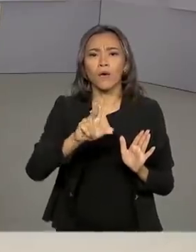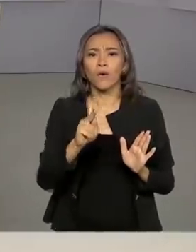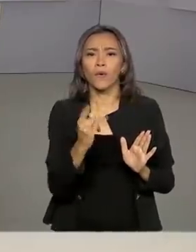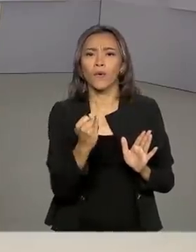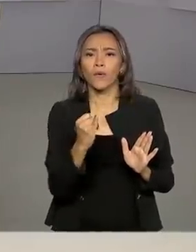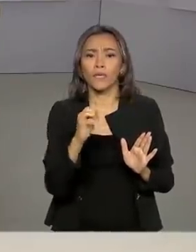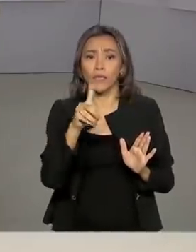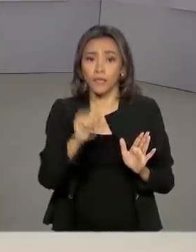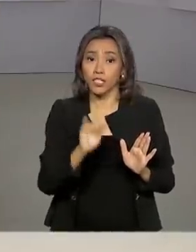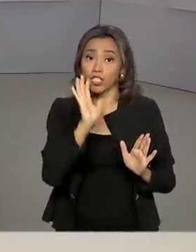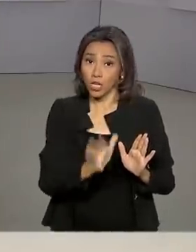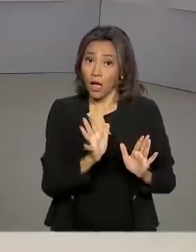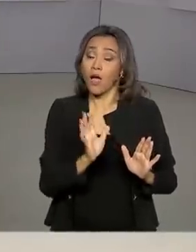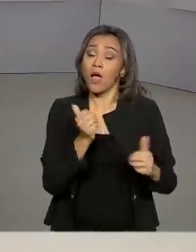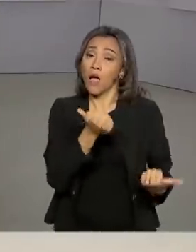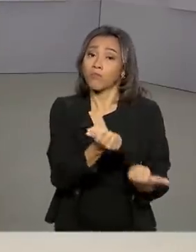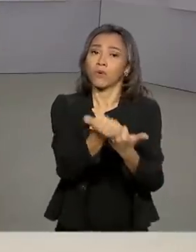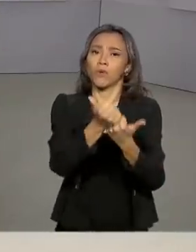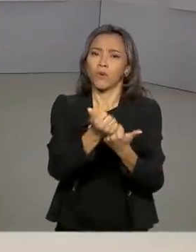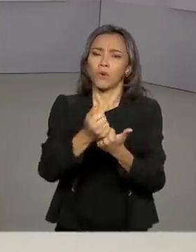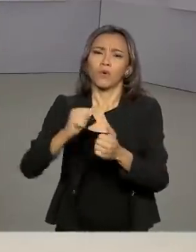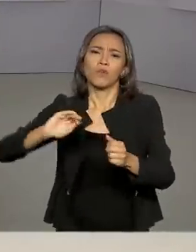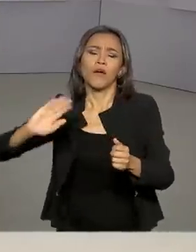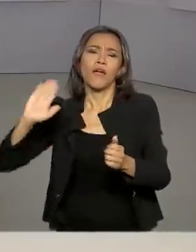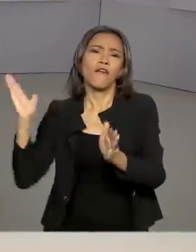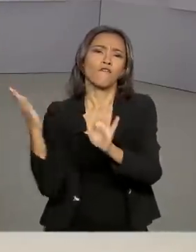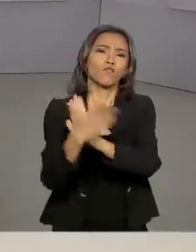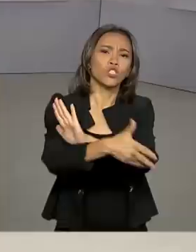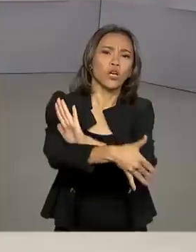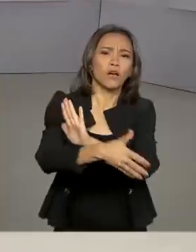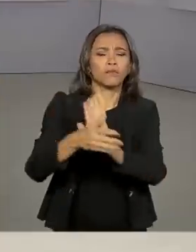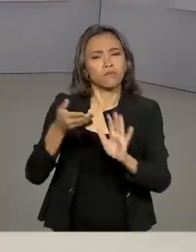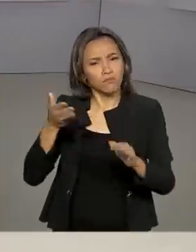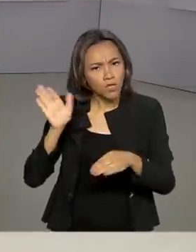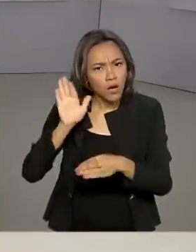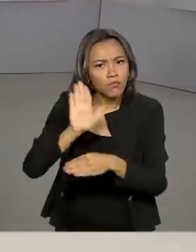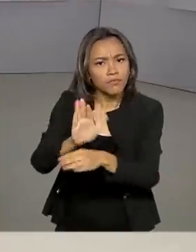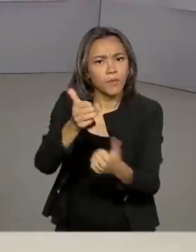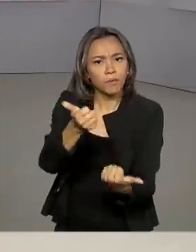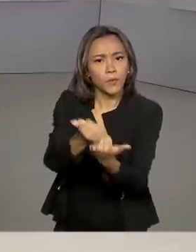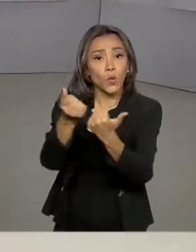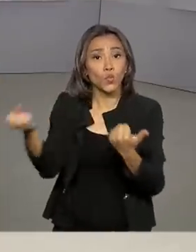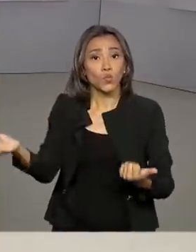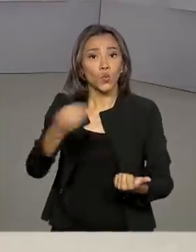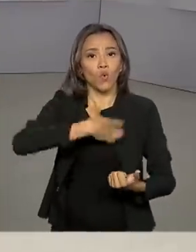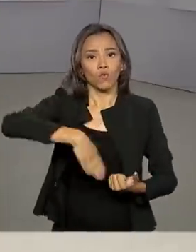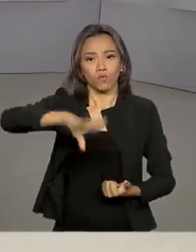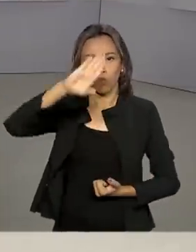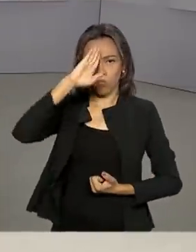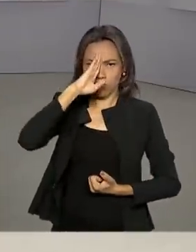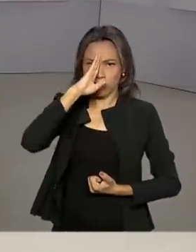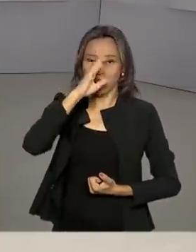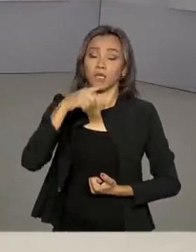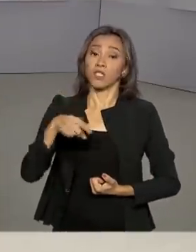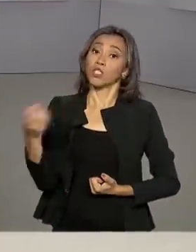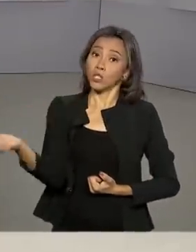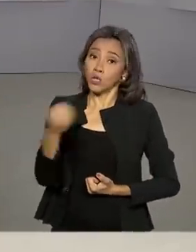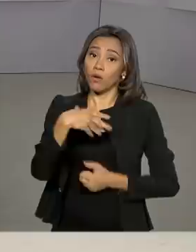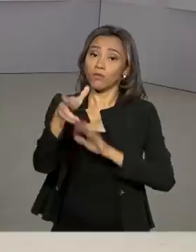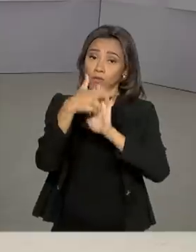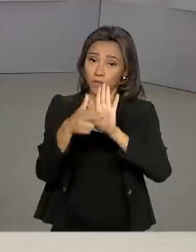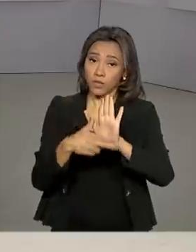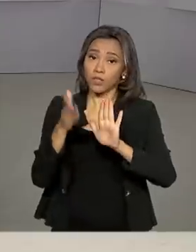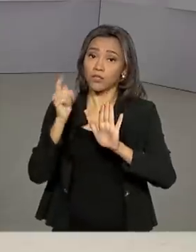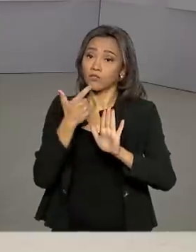mil refugiados. Nesta quinta-feira, um novo comandante assumiu a operação e novas medidas foram anunciadas